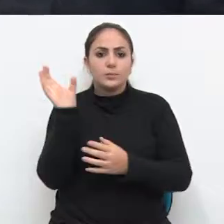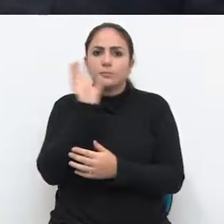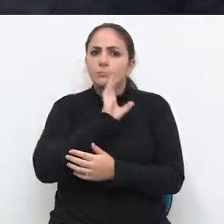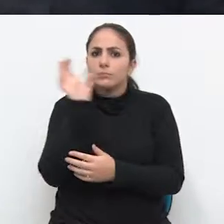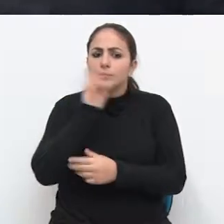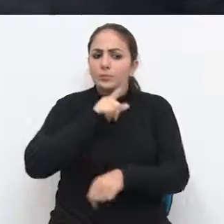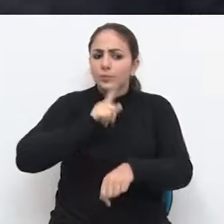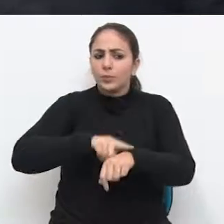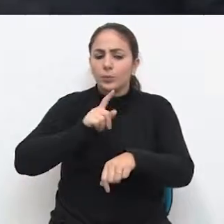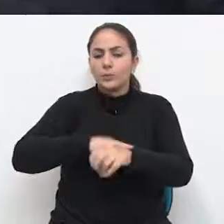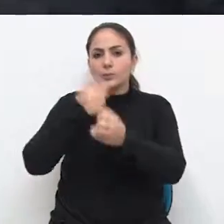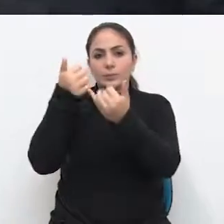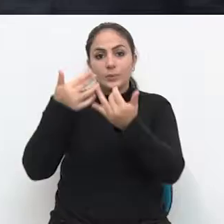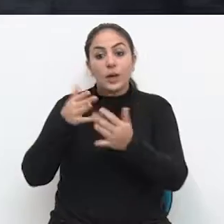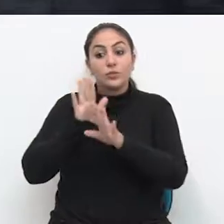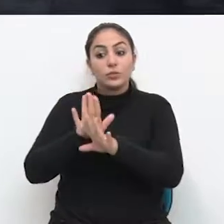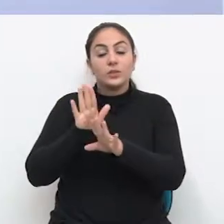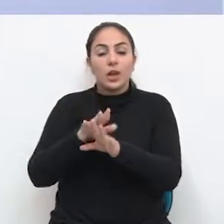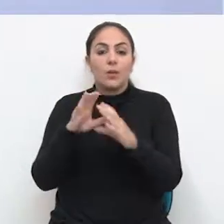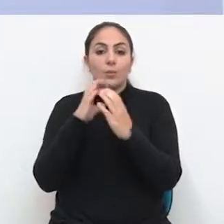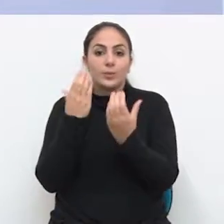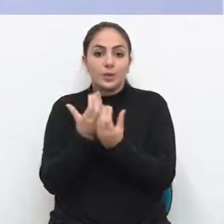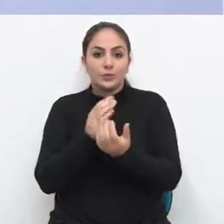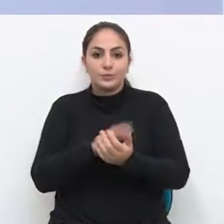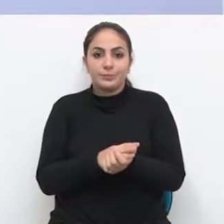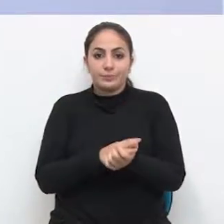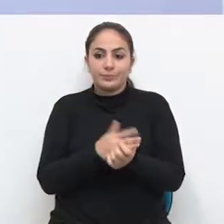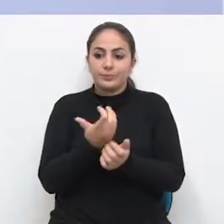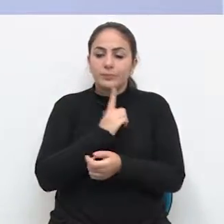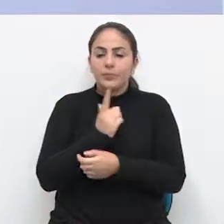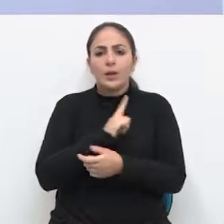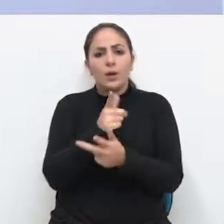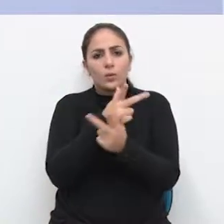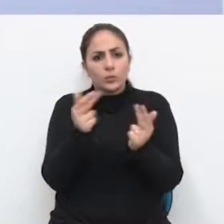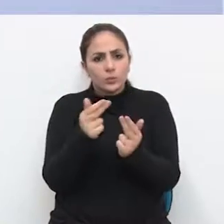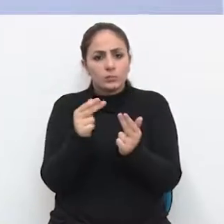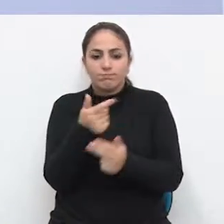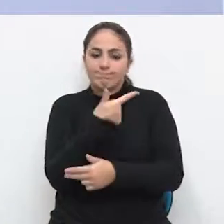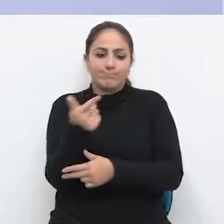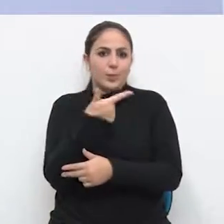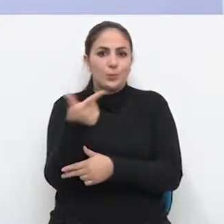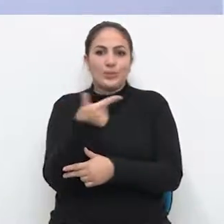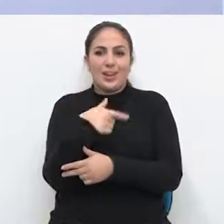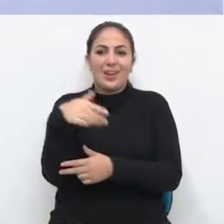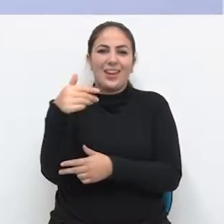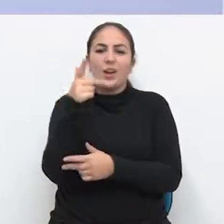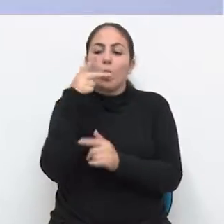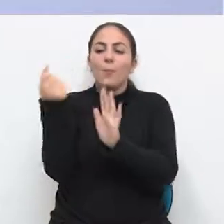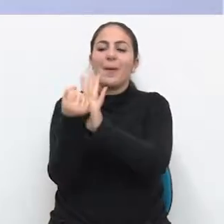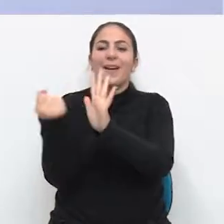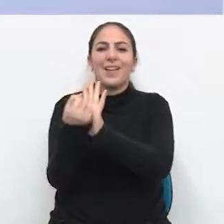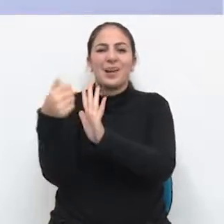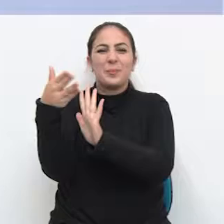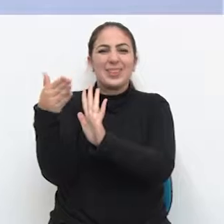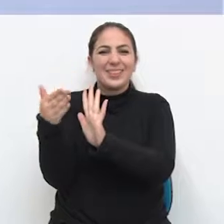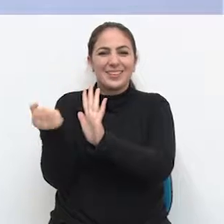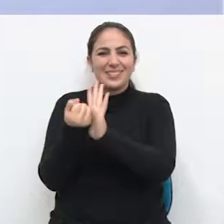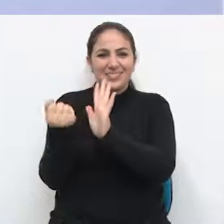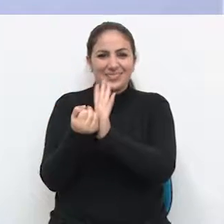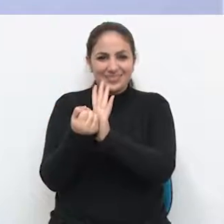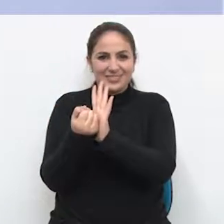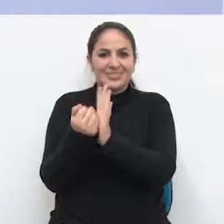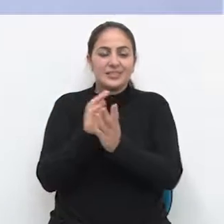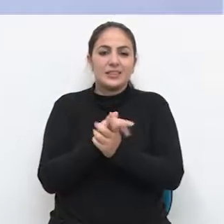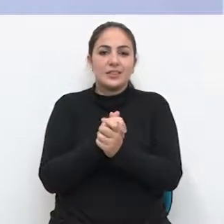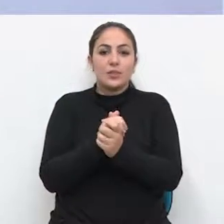situação para esclarecer a comunidade. Tem alguns combustíveis que não tem bandeira, mas o preço de